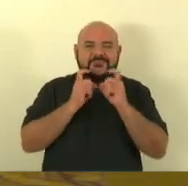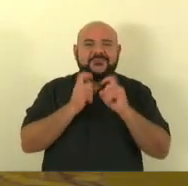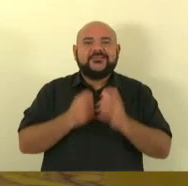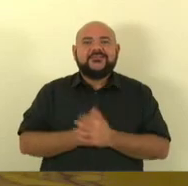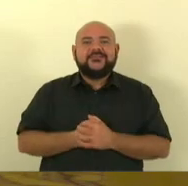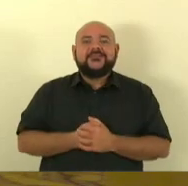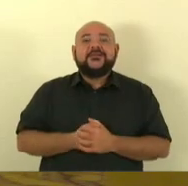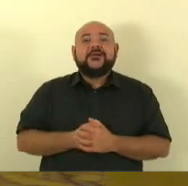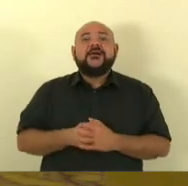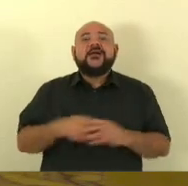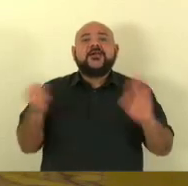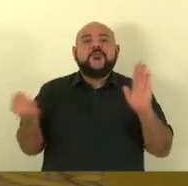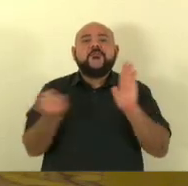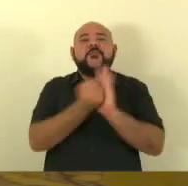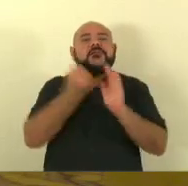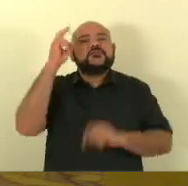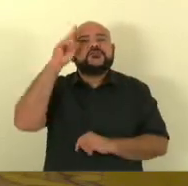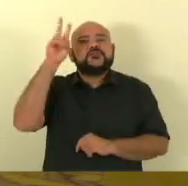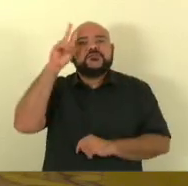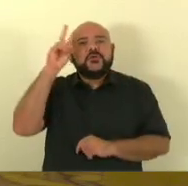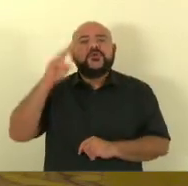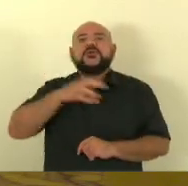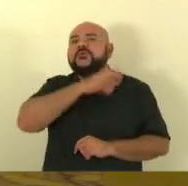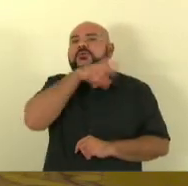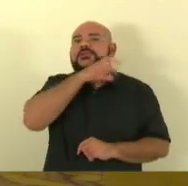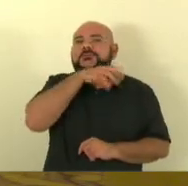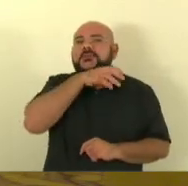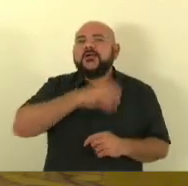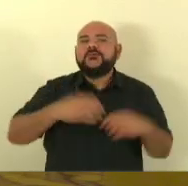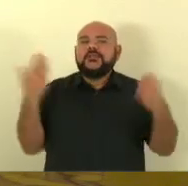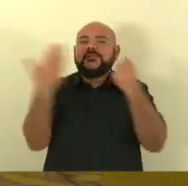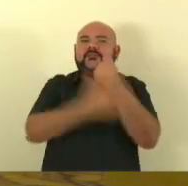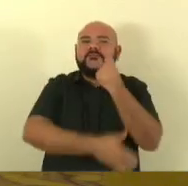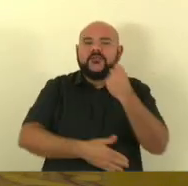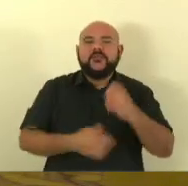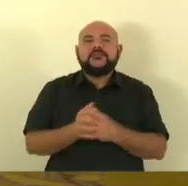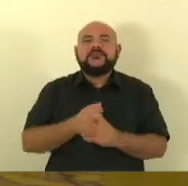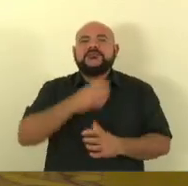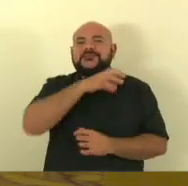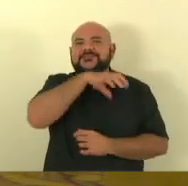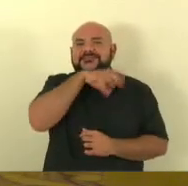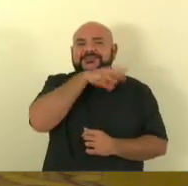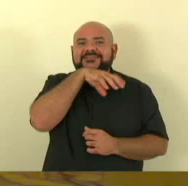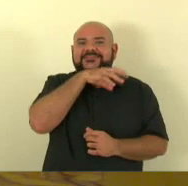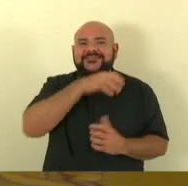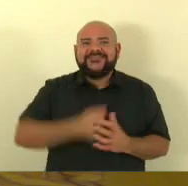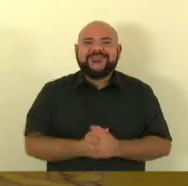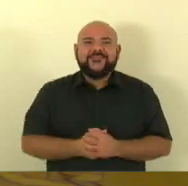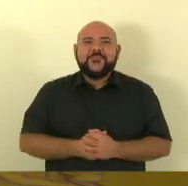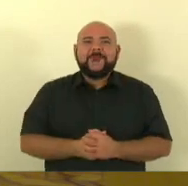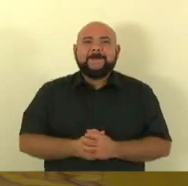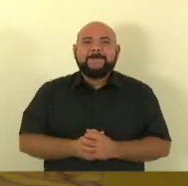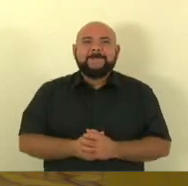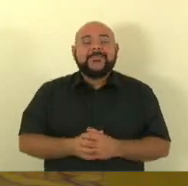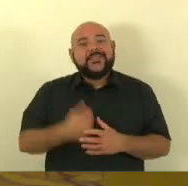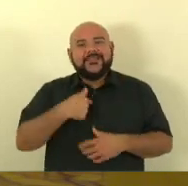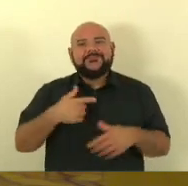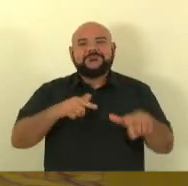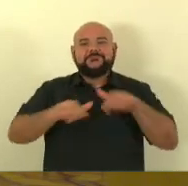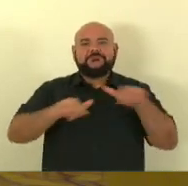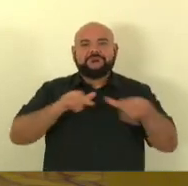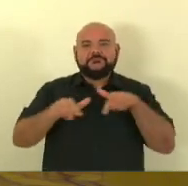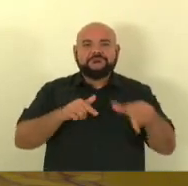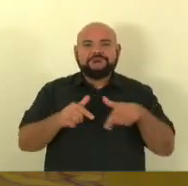histórico na causa animal na defesa da proteção dos animais do Espírito Santo uma bandeira que eu também trabalho com muito